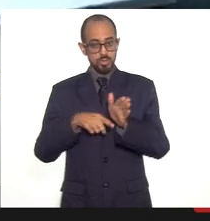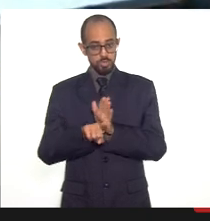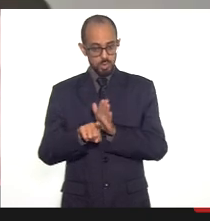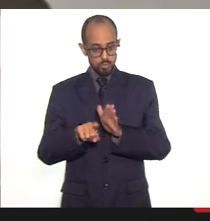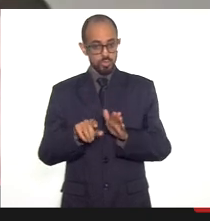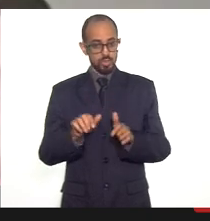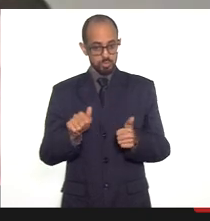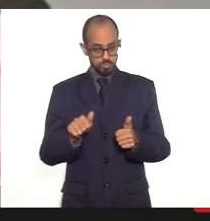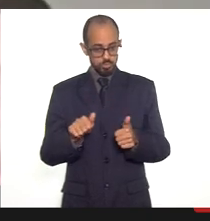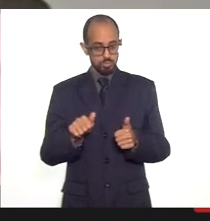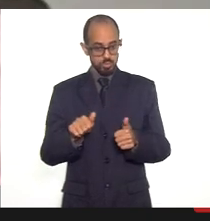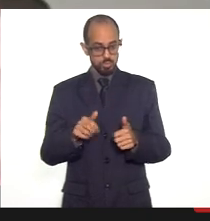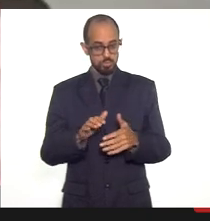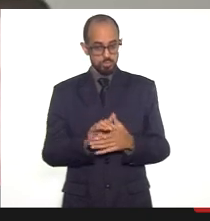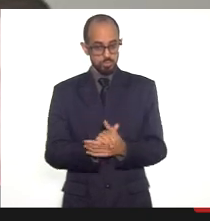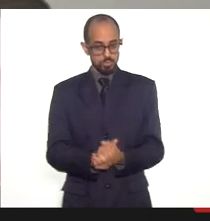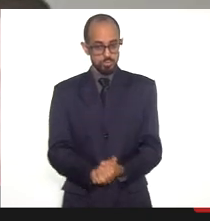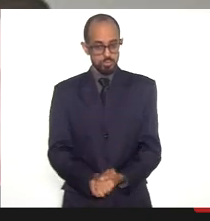aqui, deputada.